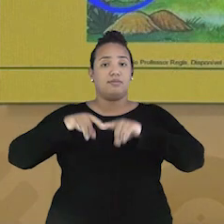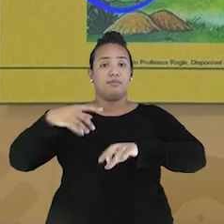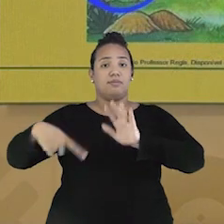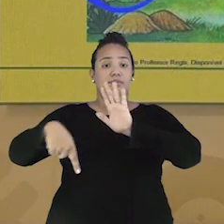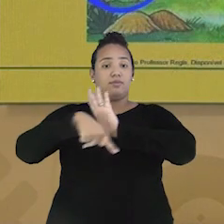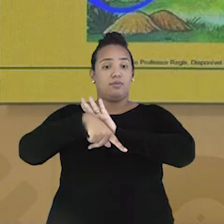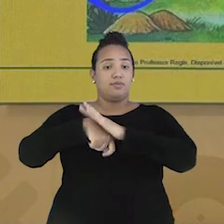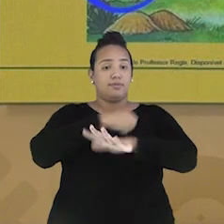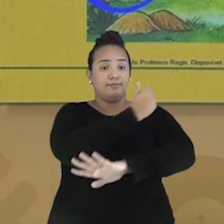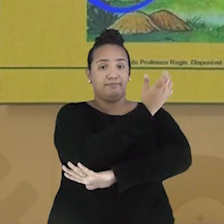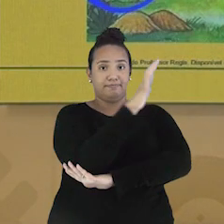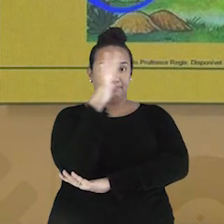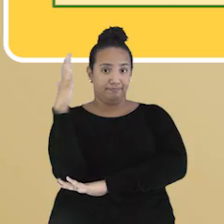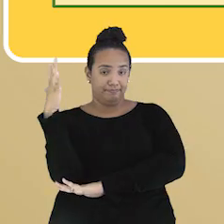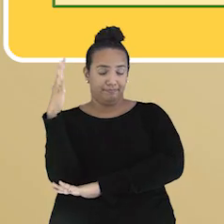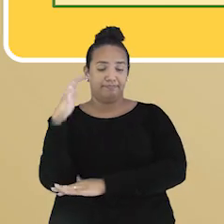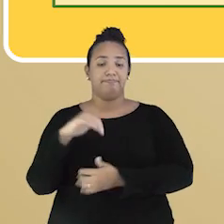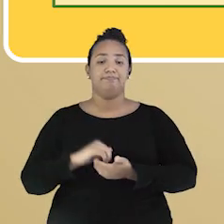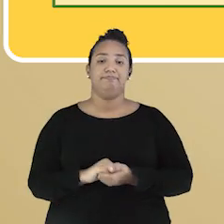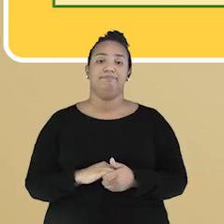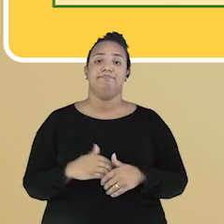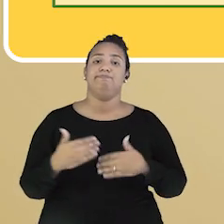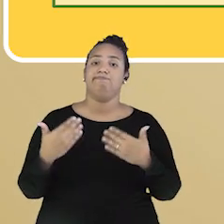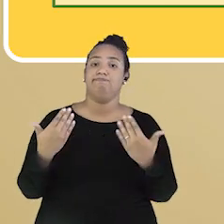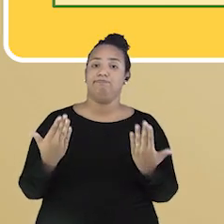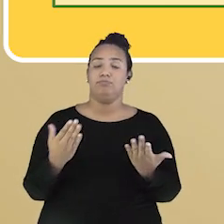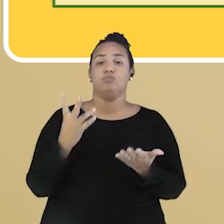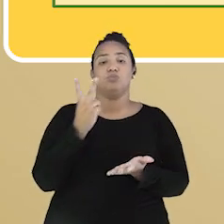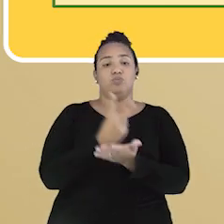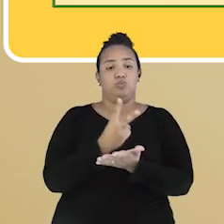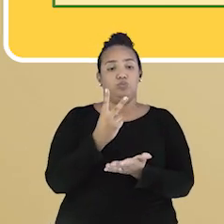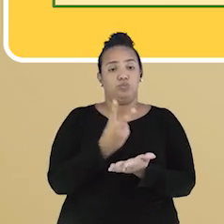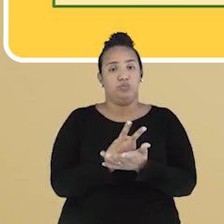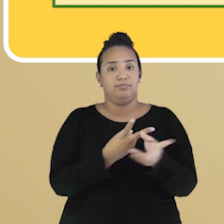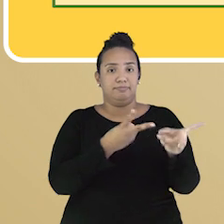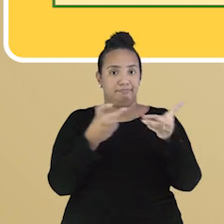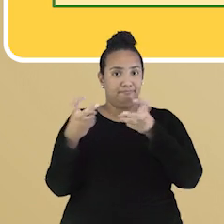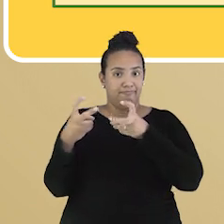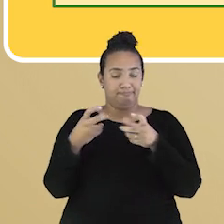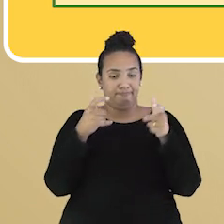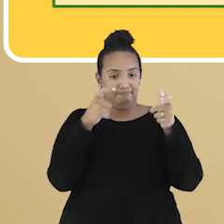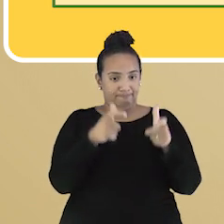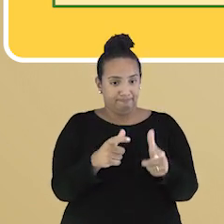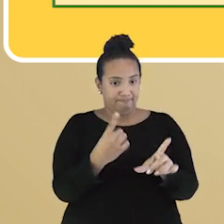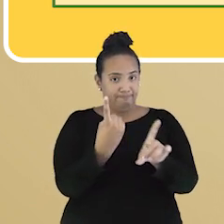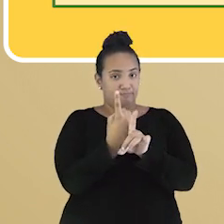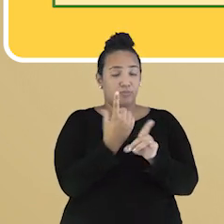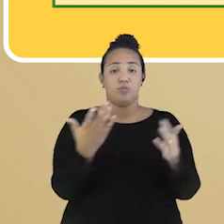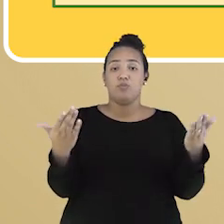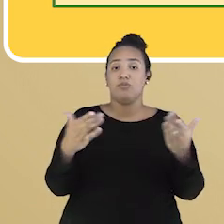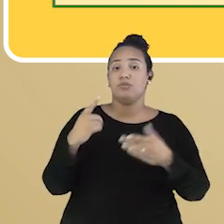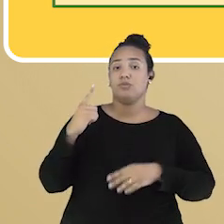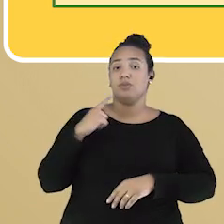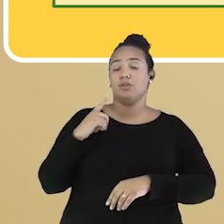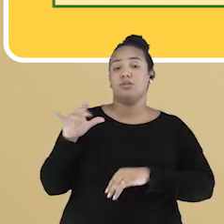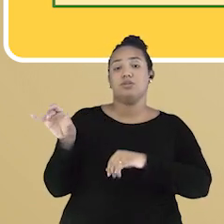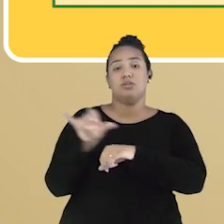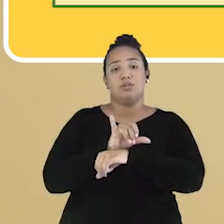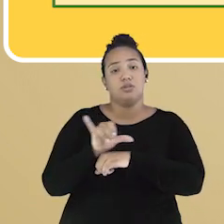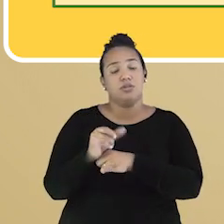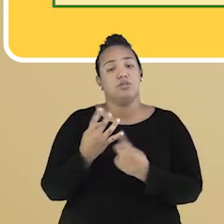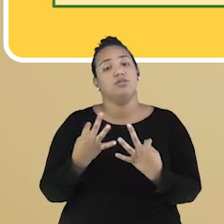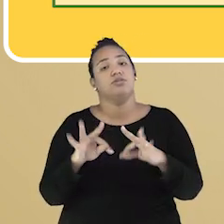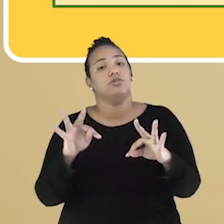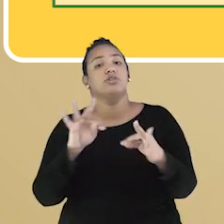elementos da própria natureza? Continuando as nossas percepções sobre localização, hoje em dia, há muitos recursos